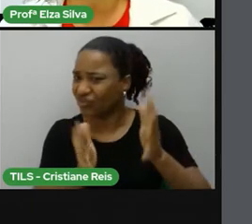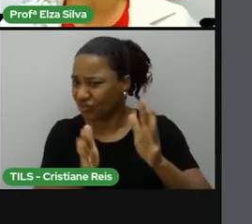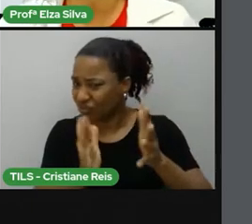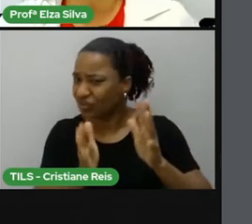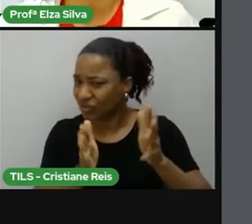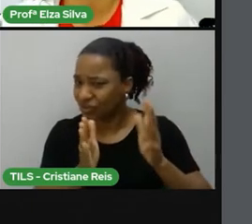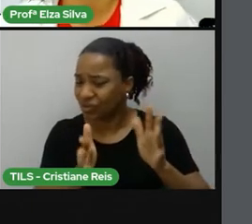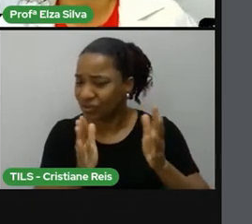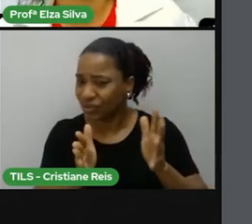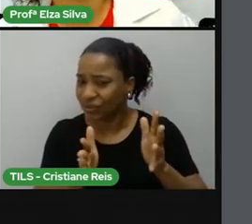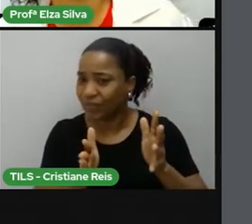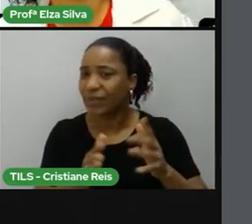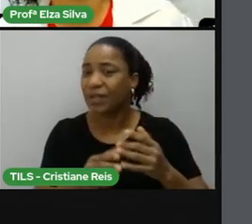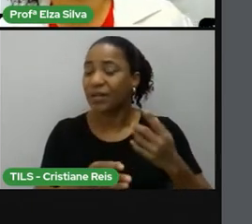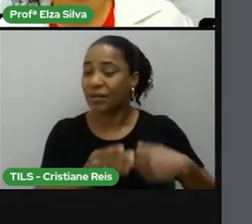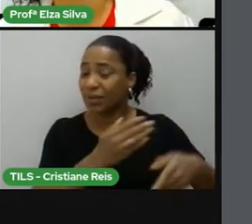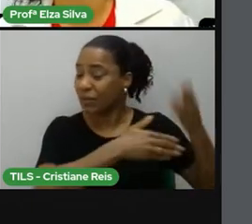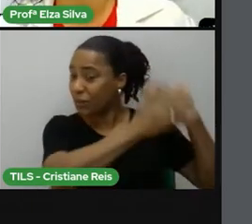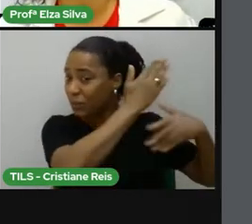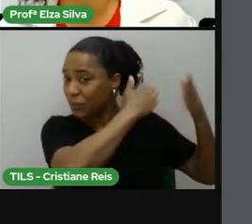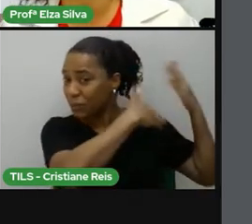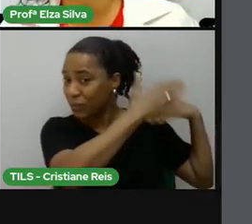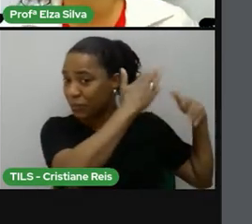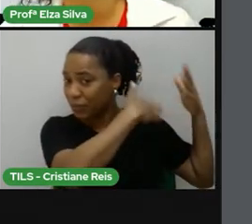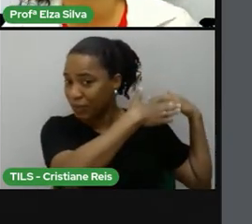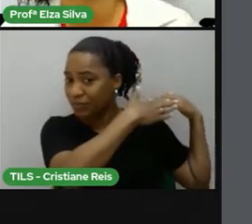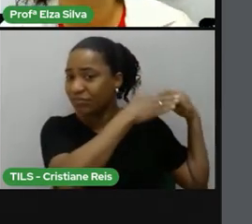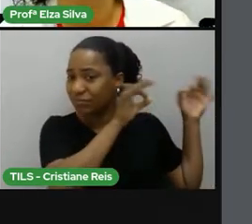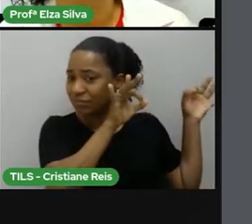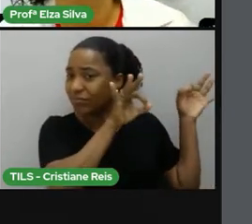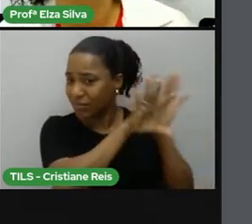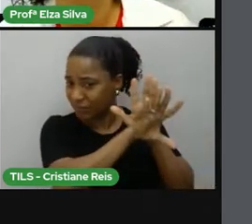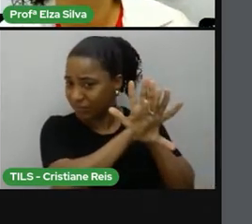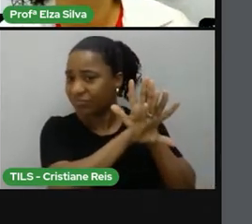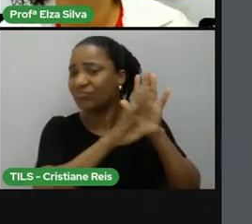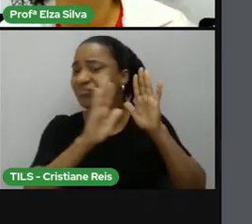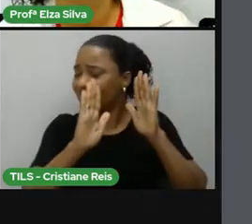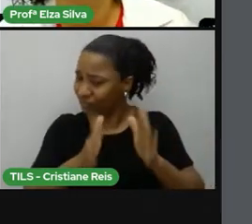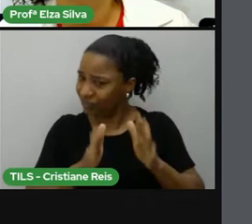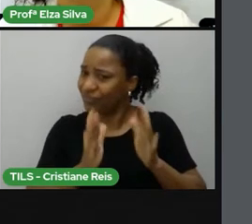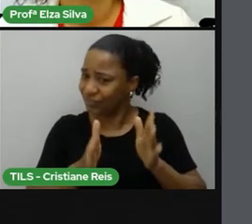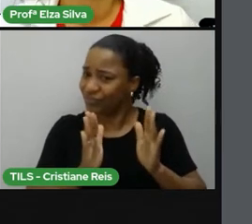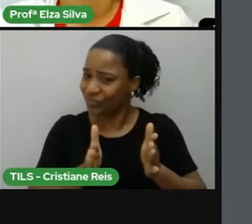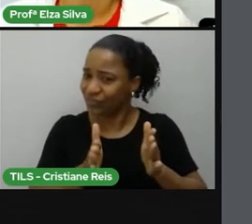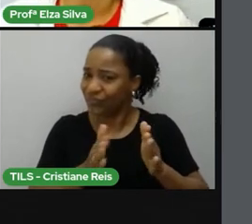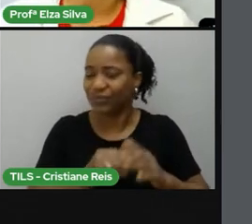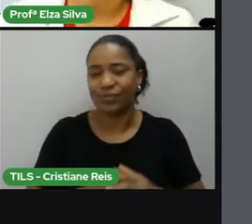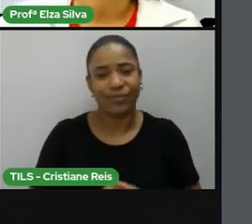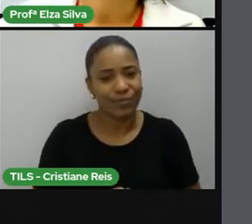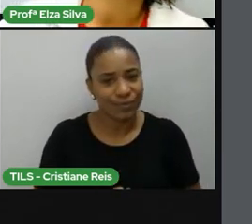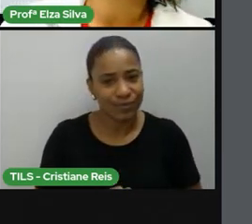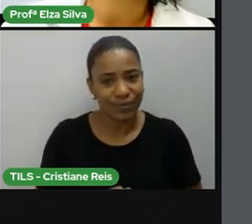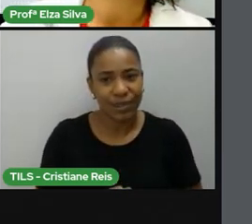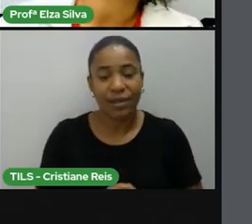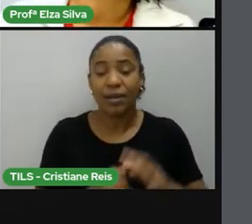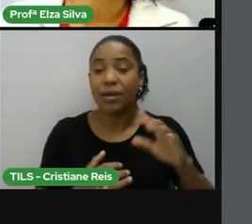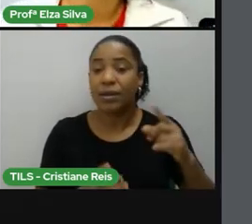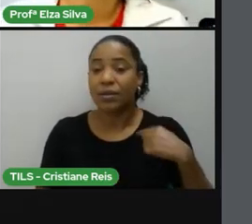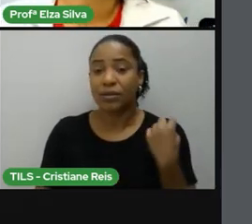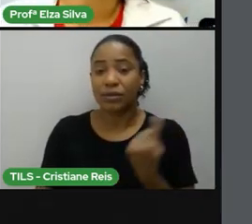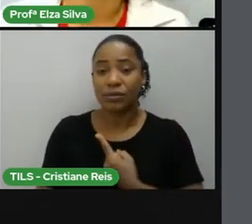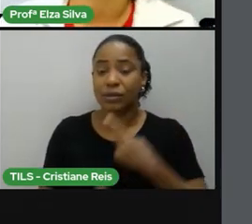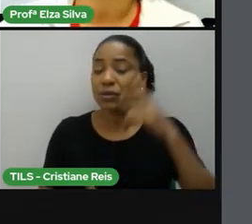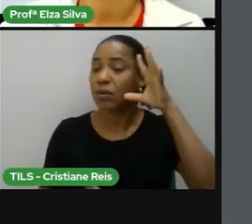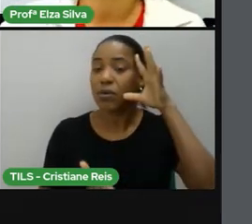começaram lá no passado e terminaram lá também. Para compreendermos o